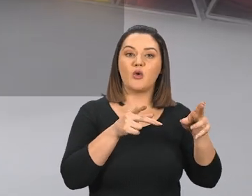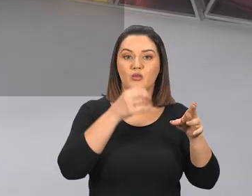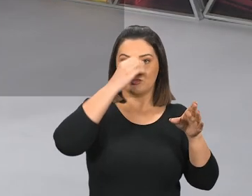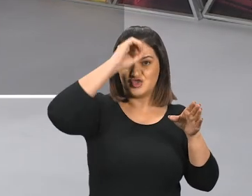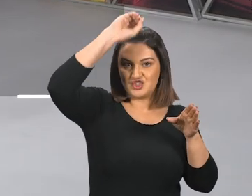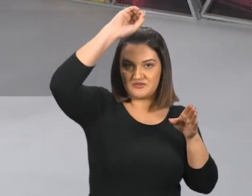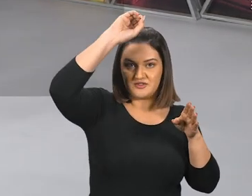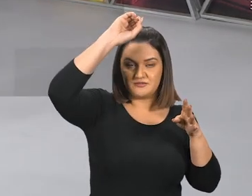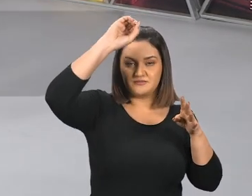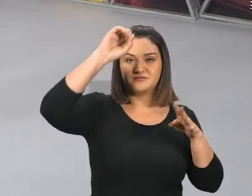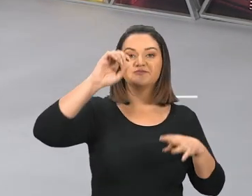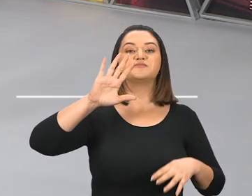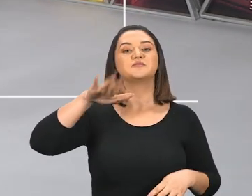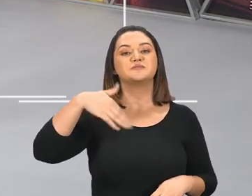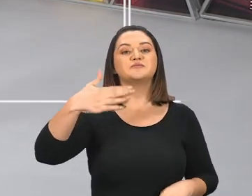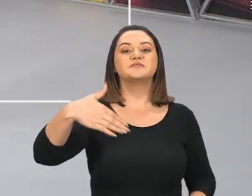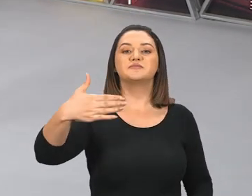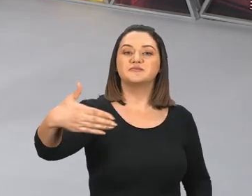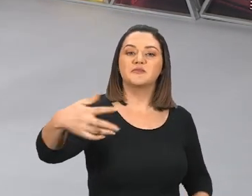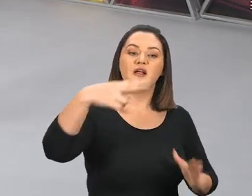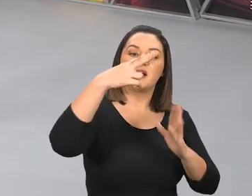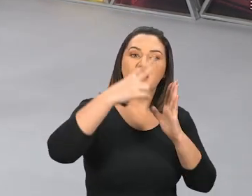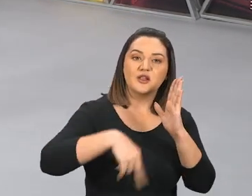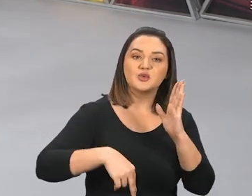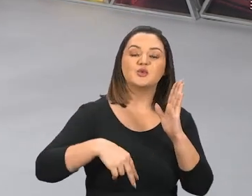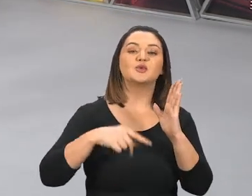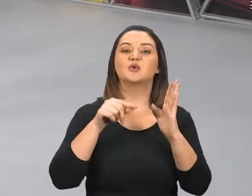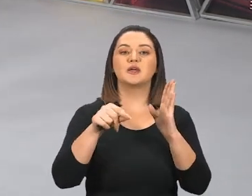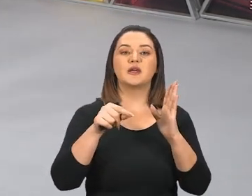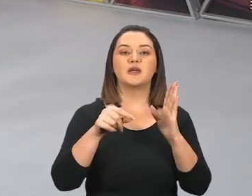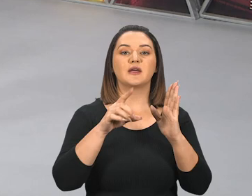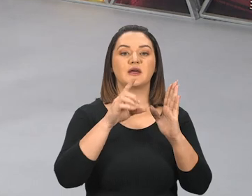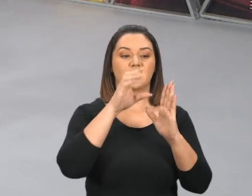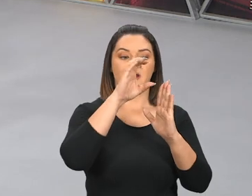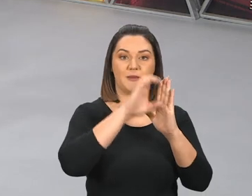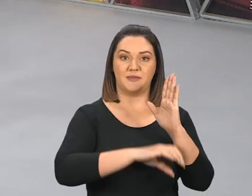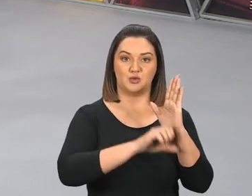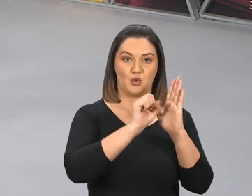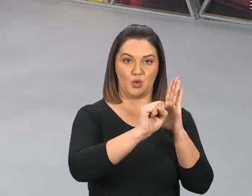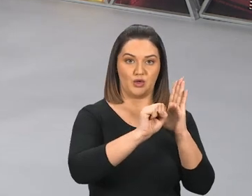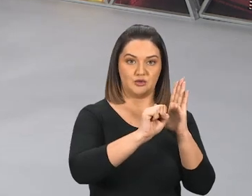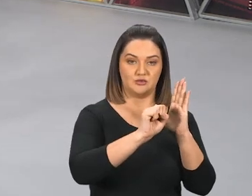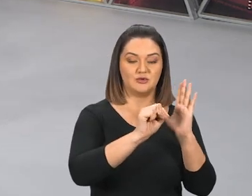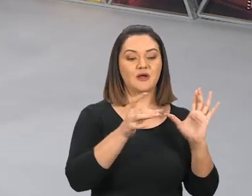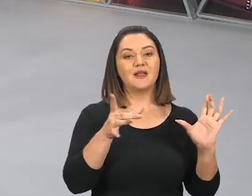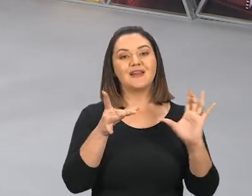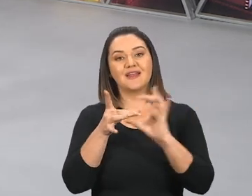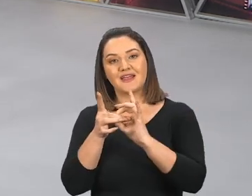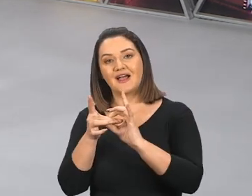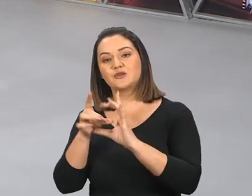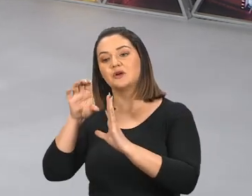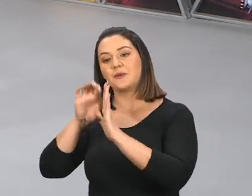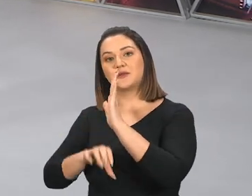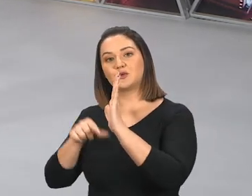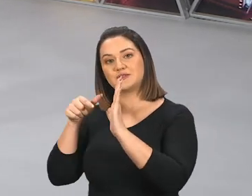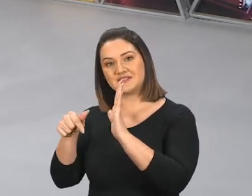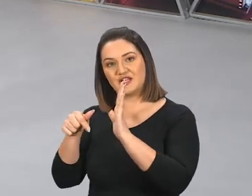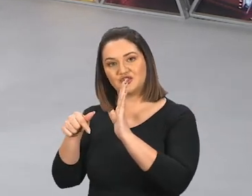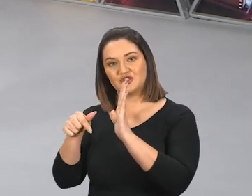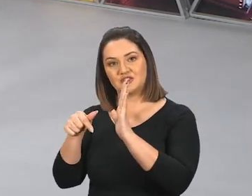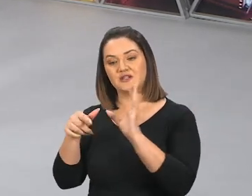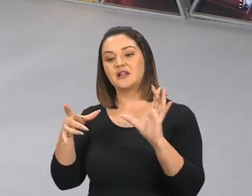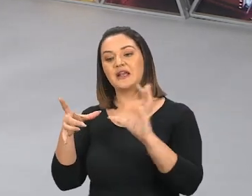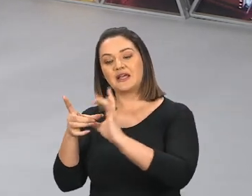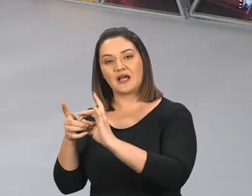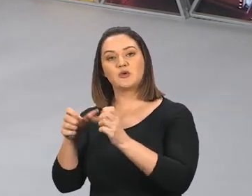tinha, Aí você vai continuando fazendo leitura, E você percebe que Daniel 8, Está relacionado com Daniel 7, Que está